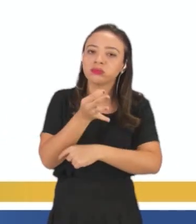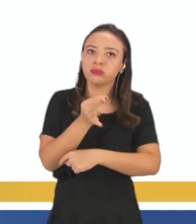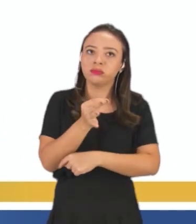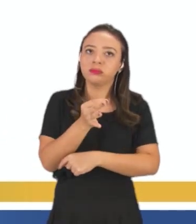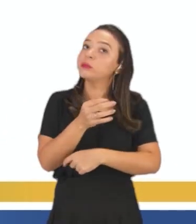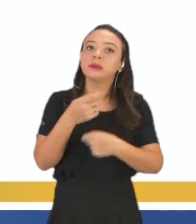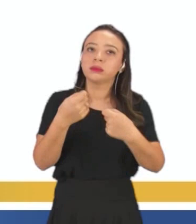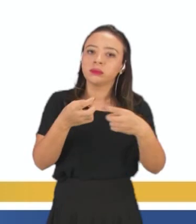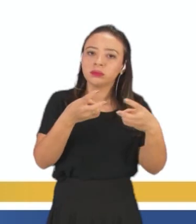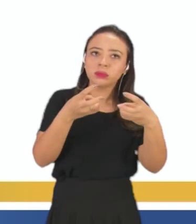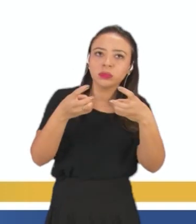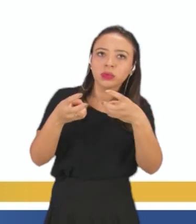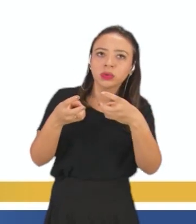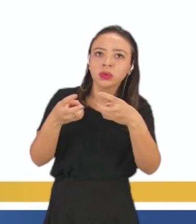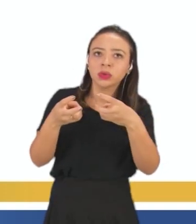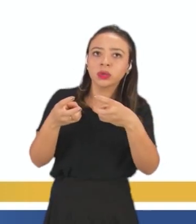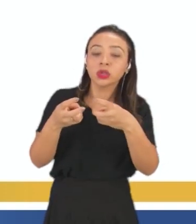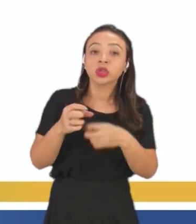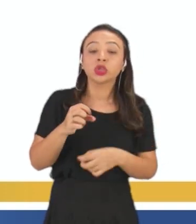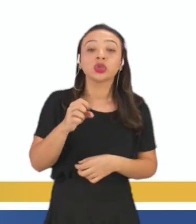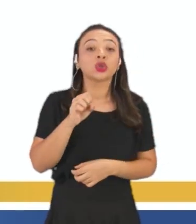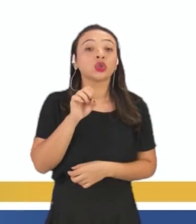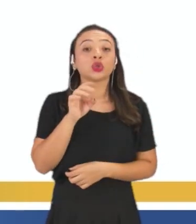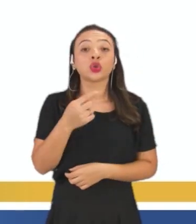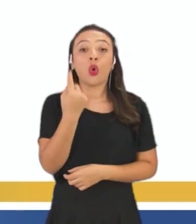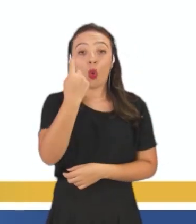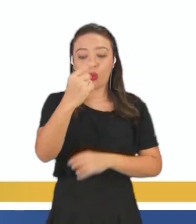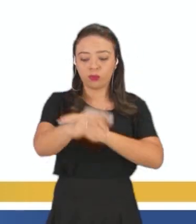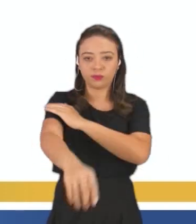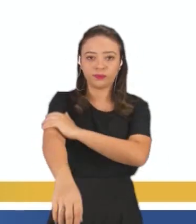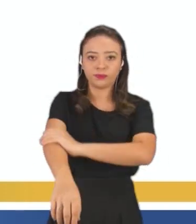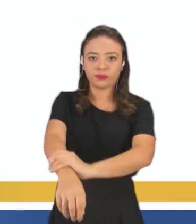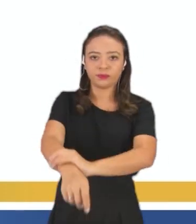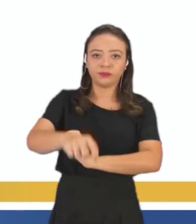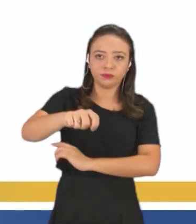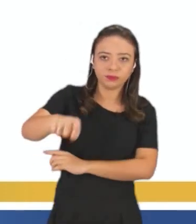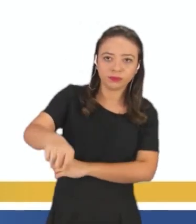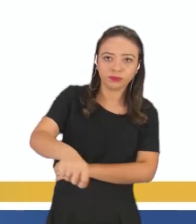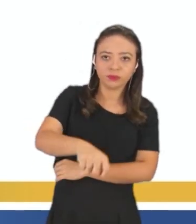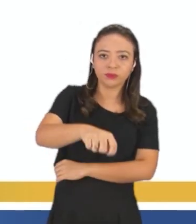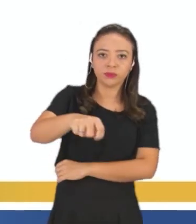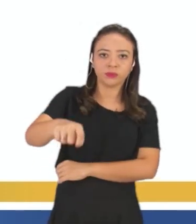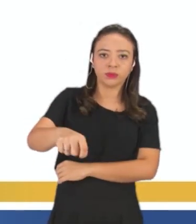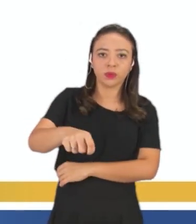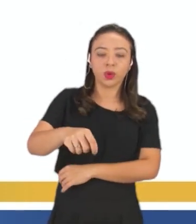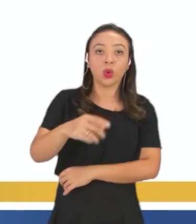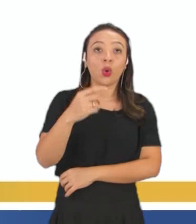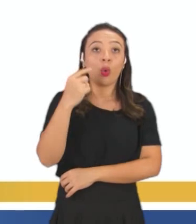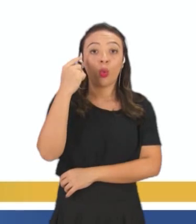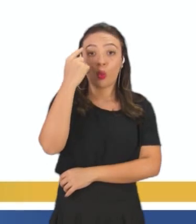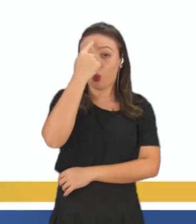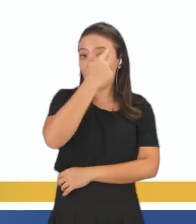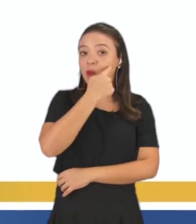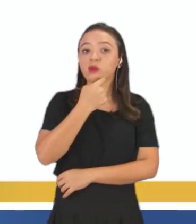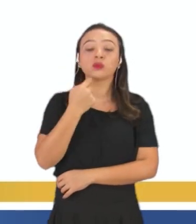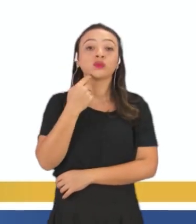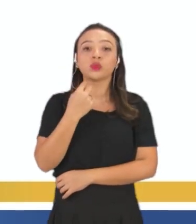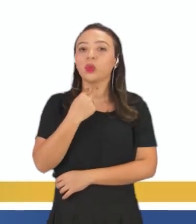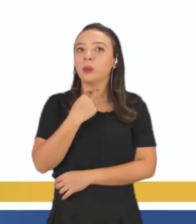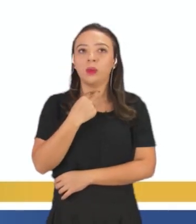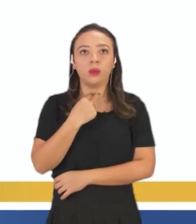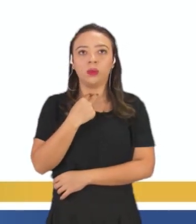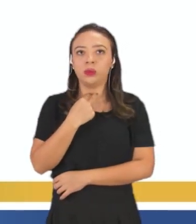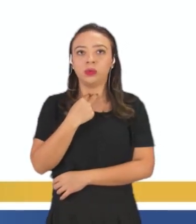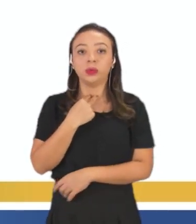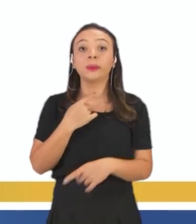A gente pode observar aqui, ó, que somente o braço dele vai, né? Manusear. O rosto não pode fazer parte, porque aqui a